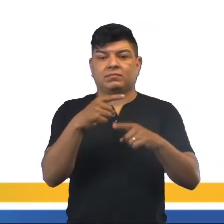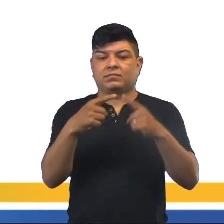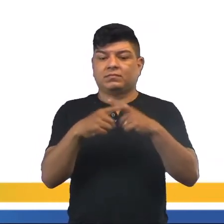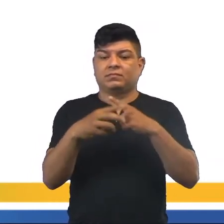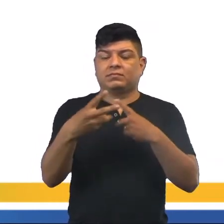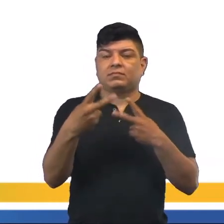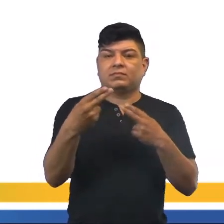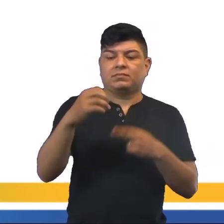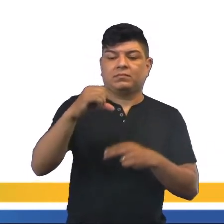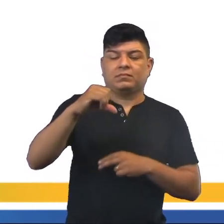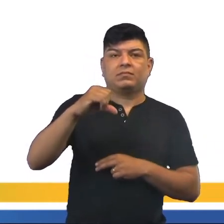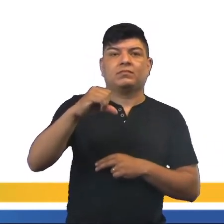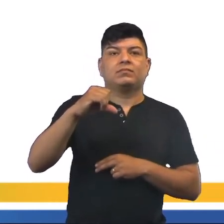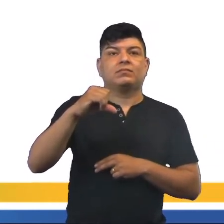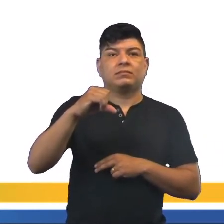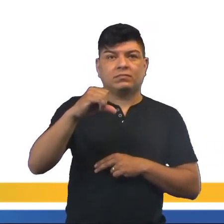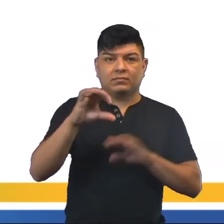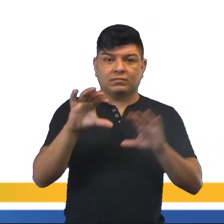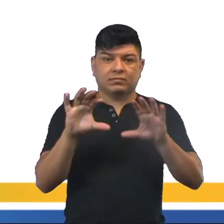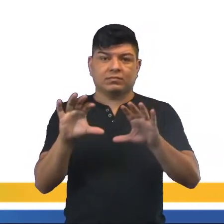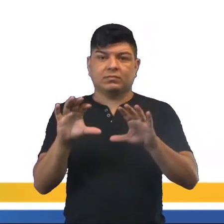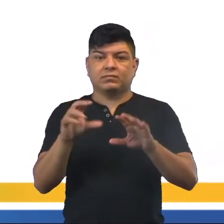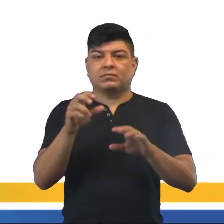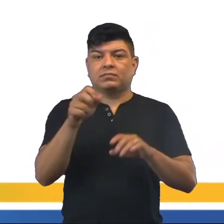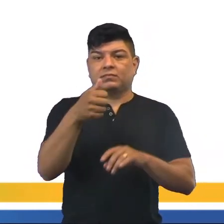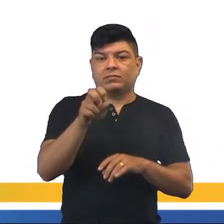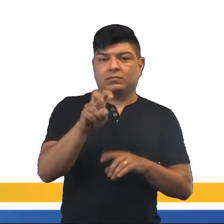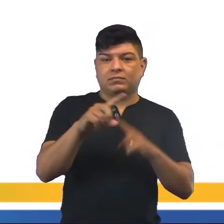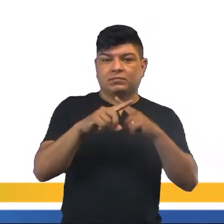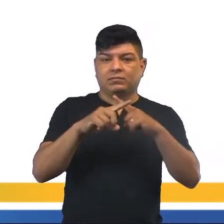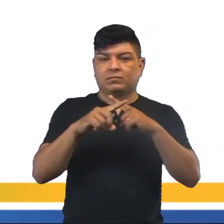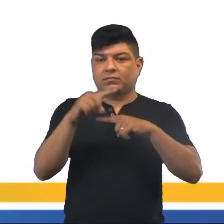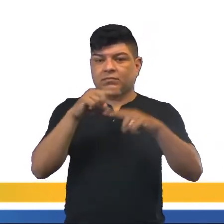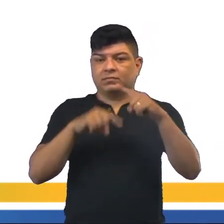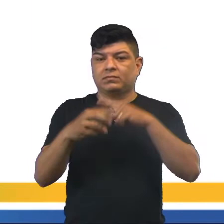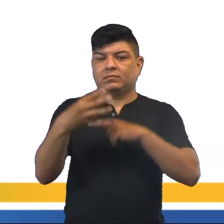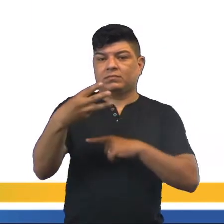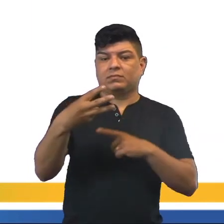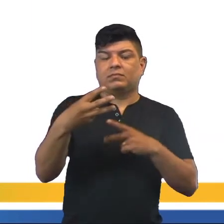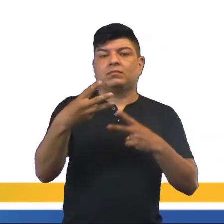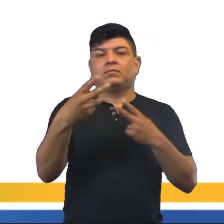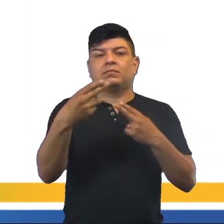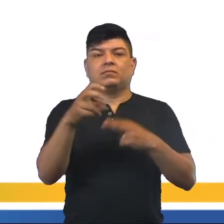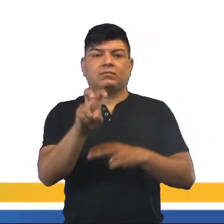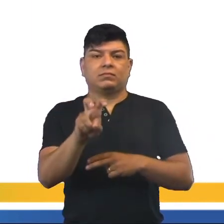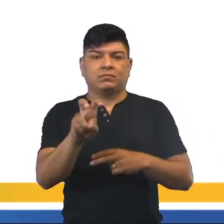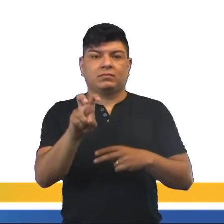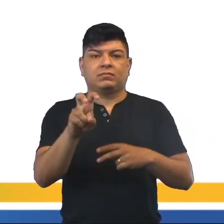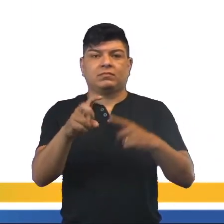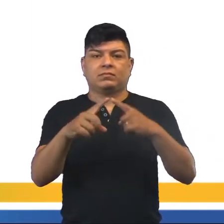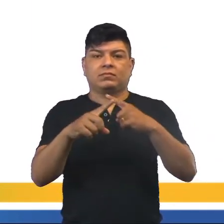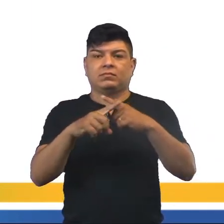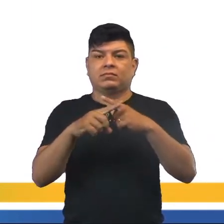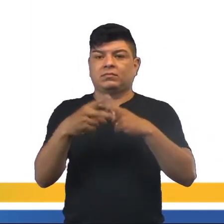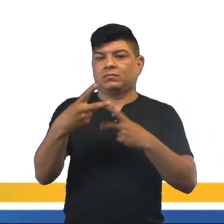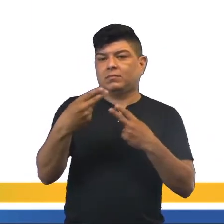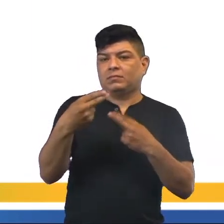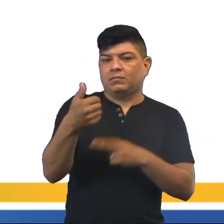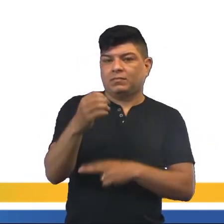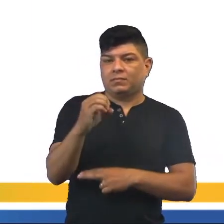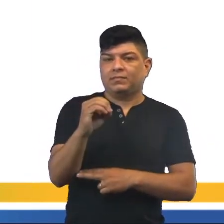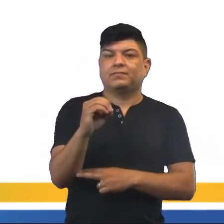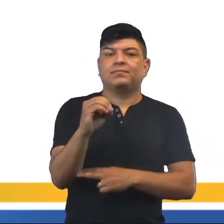3 é 9. Assim como 15 dividido para 3 é 5, 5 que multiplica 2 é 10,